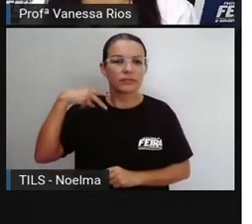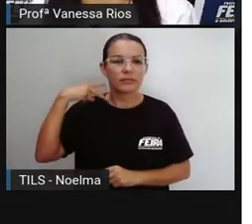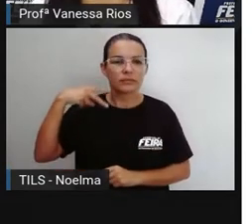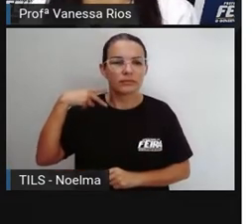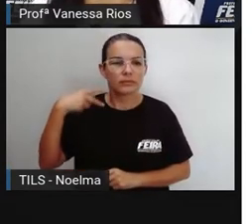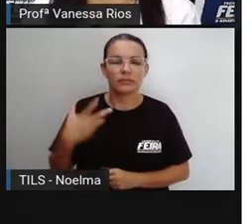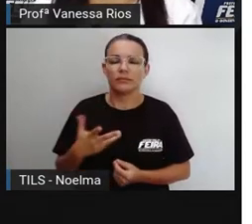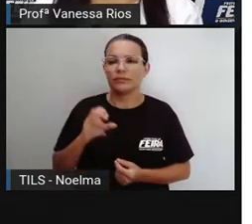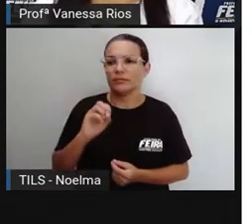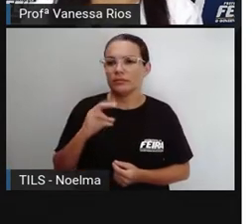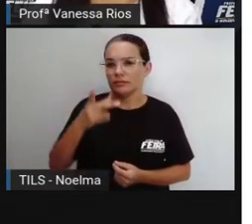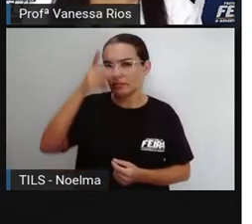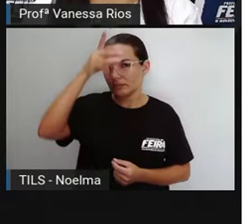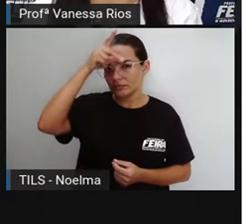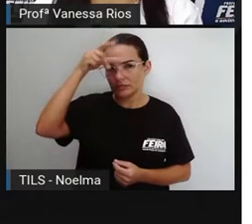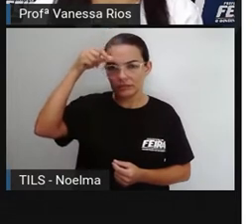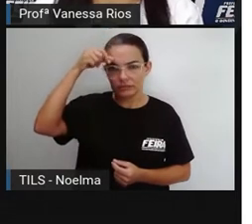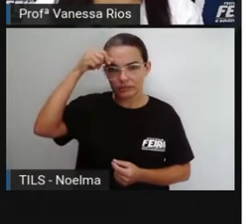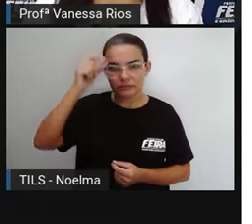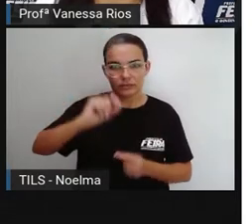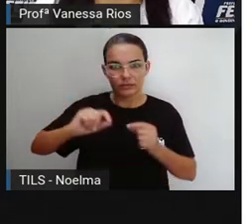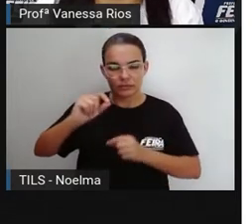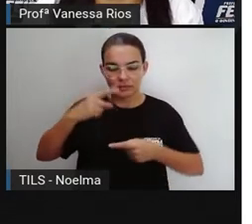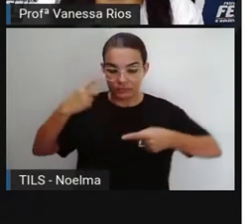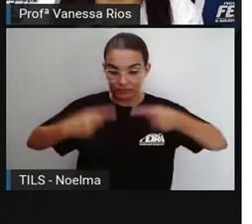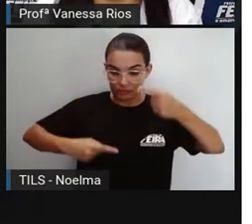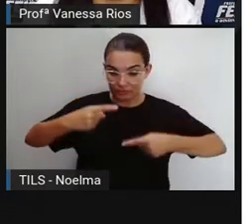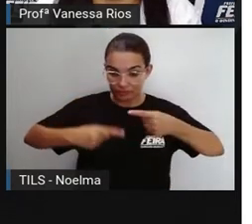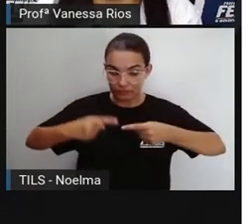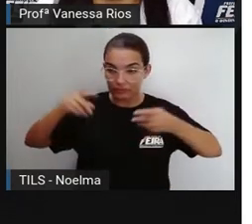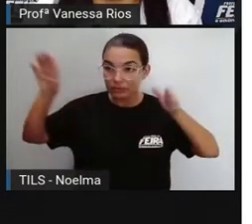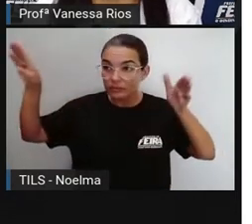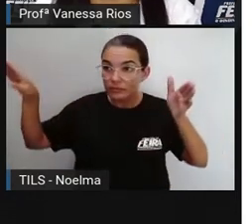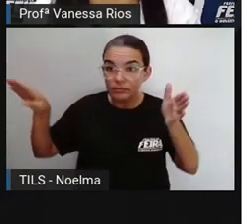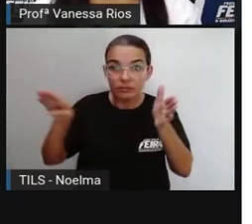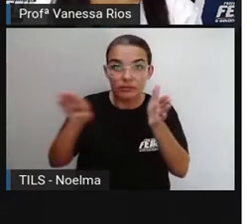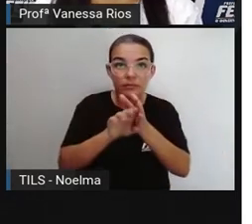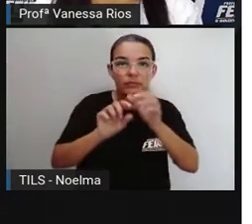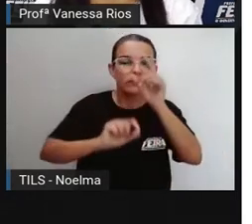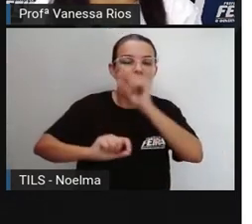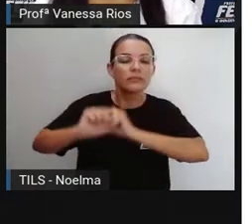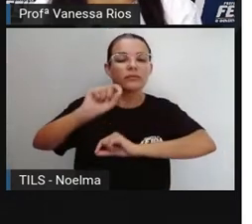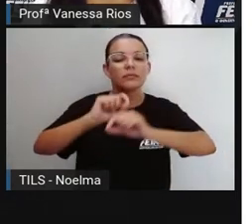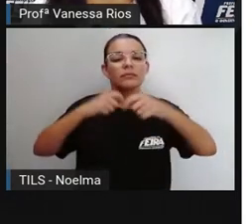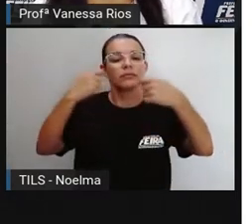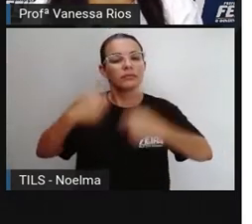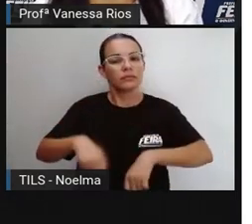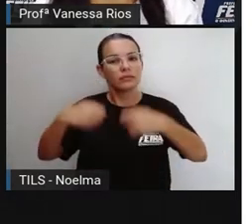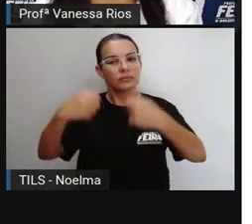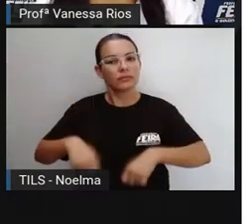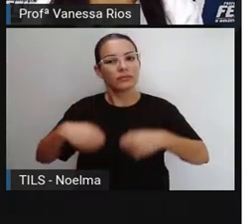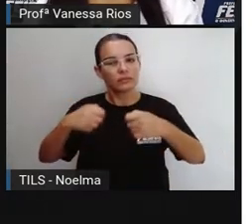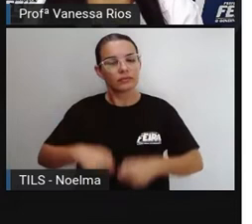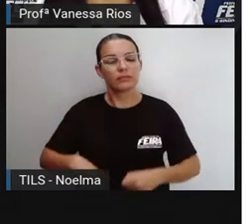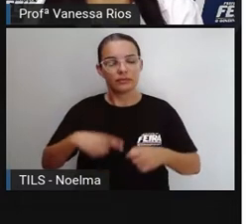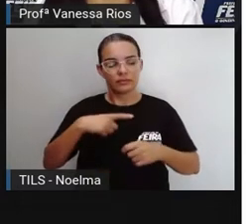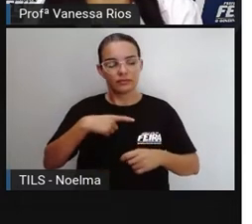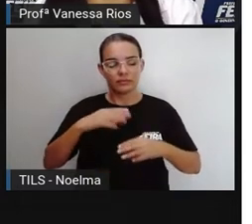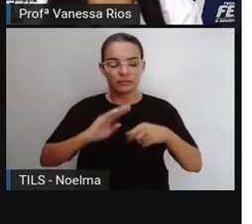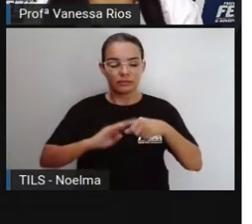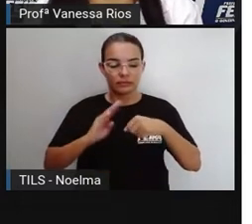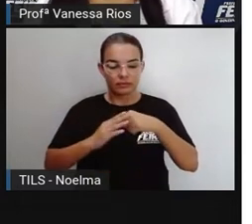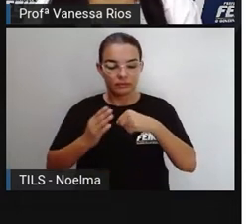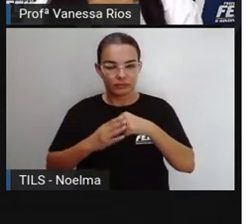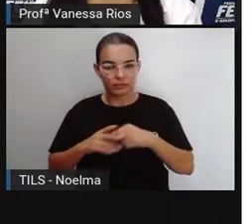com que as políticas públicas cheguem até as pessoas, atendendo as várias necessidades que cada bairro